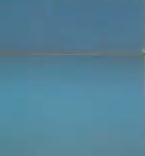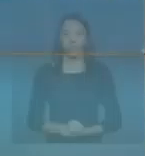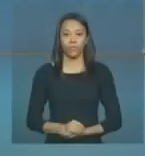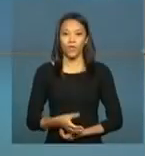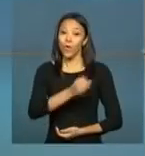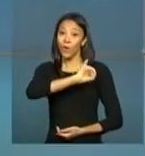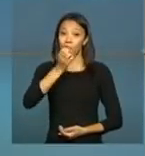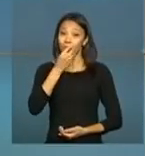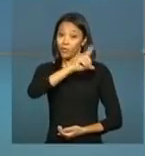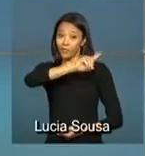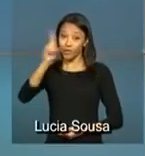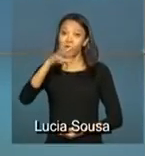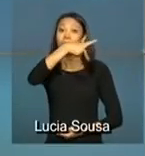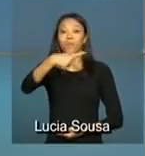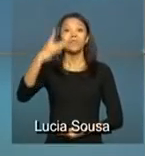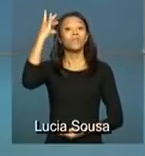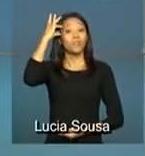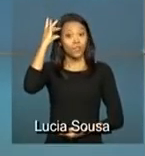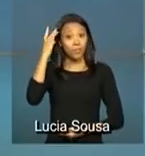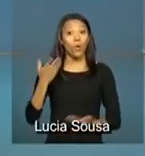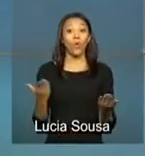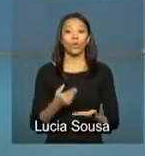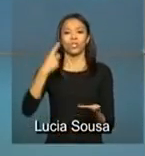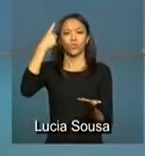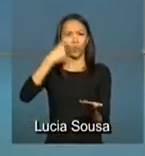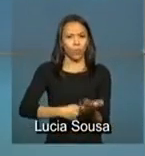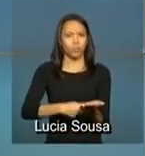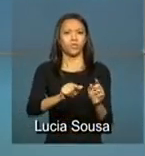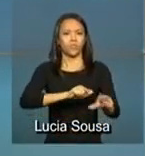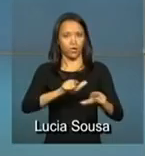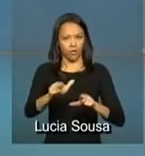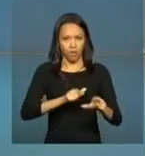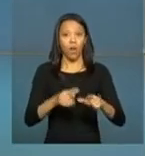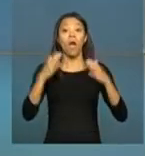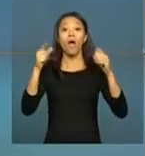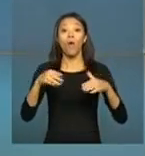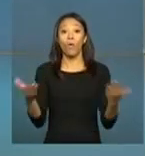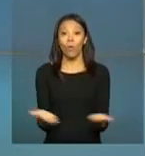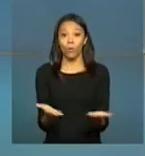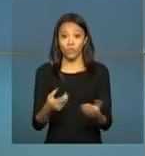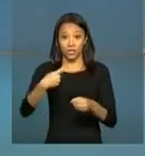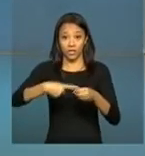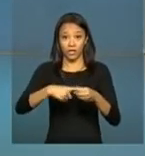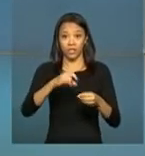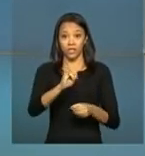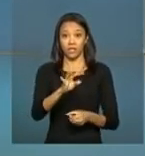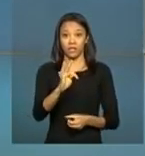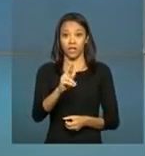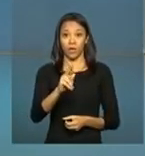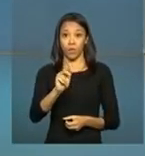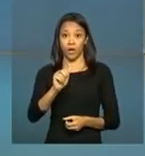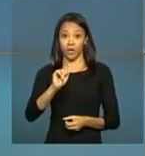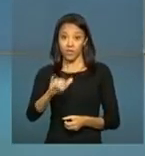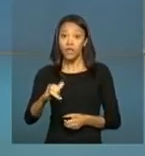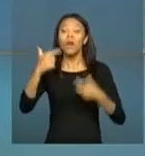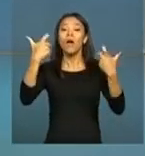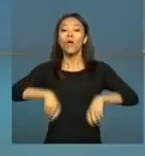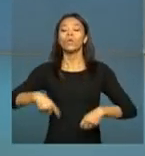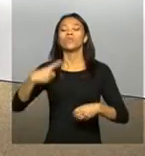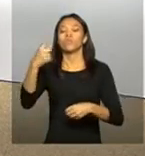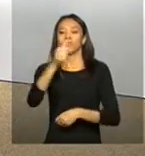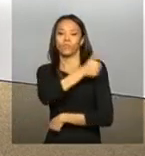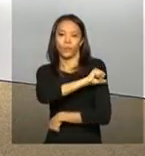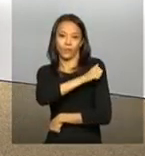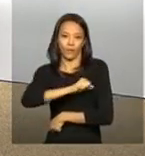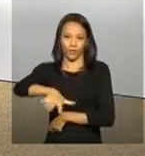Olá, bom dia. A presidenta Dilma Rousseff cumpre a agenda hoje na cidade de Itaguaí, região metropolitana do Rio de Janeiro.